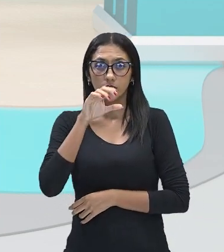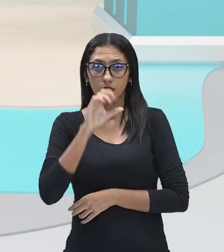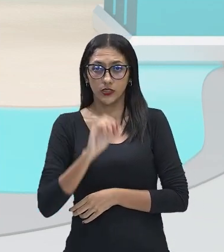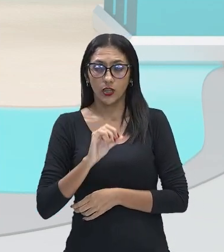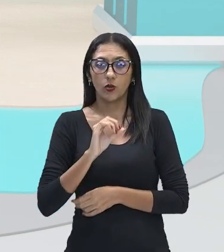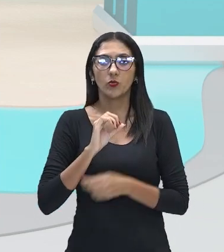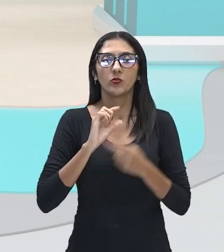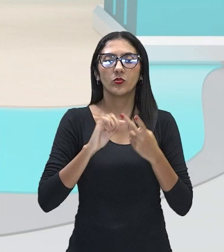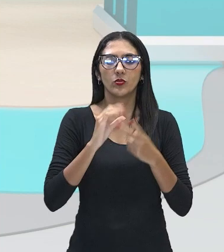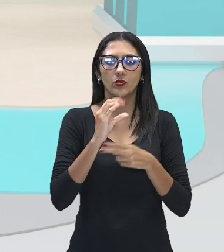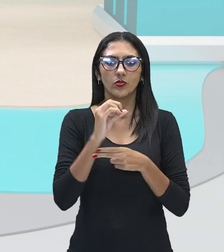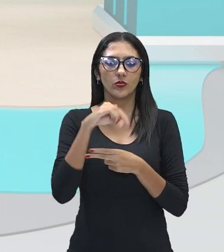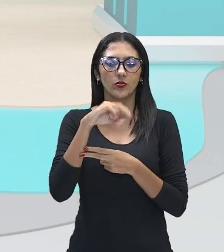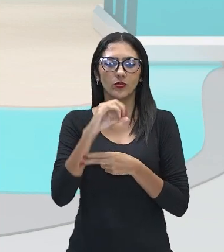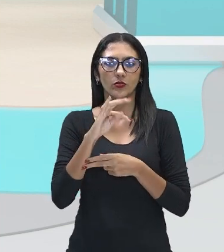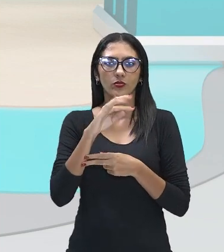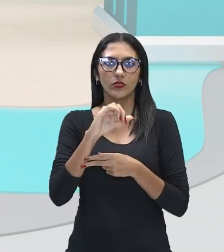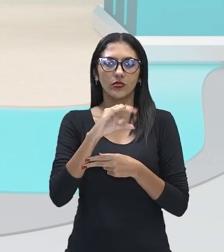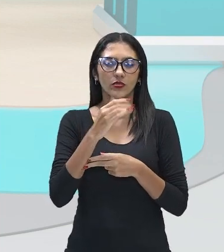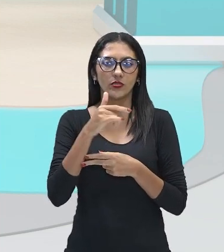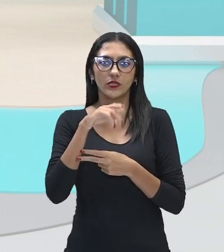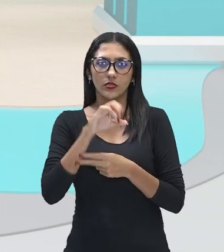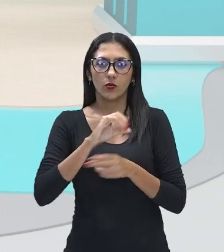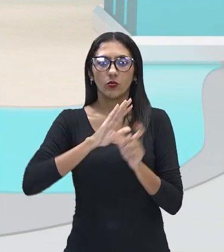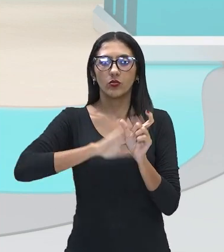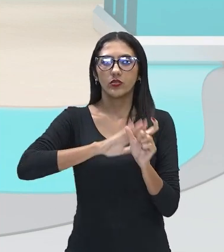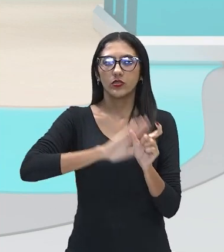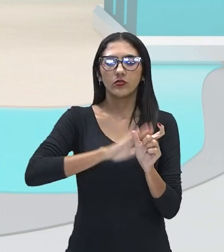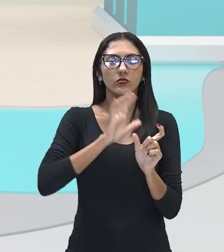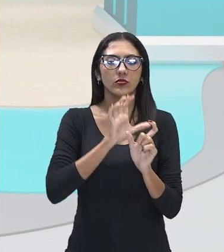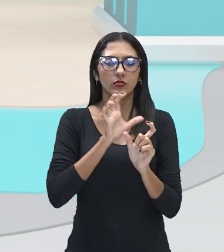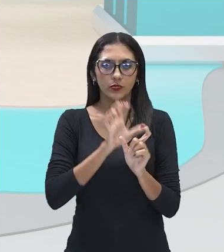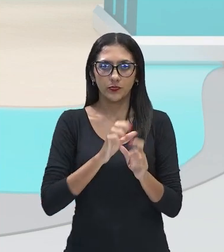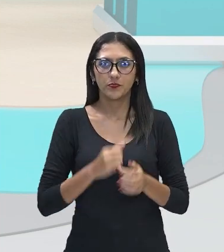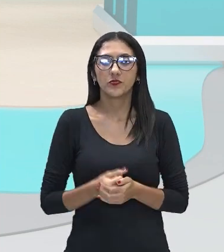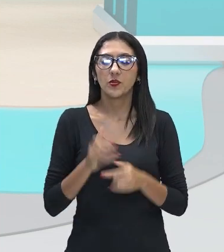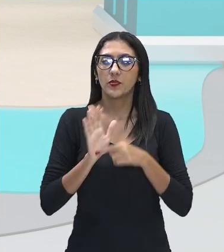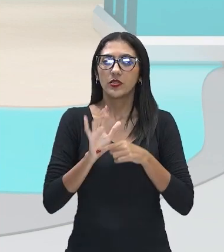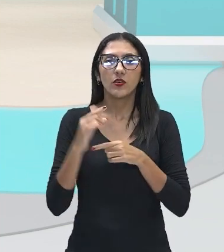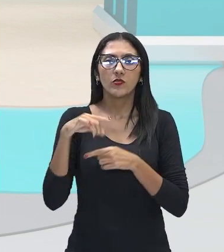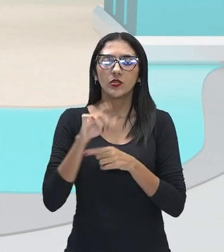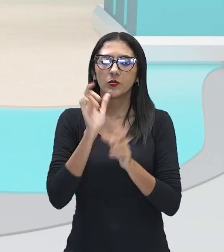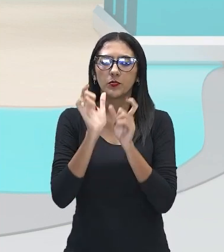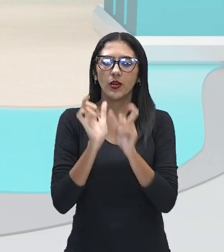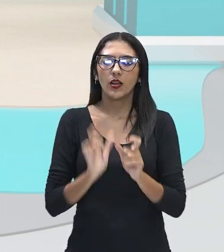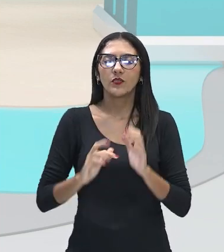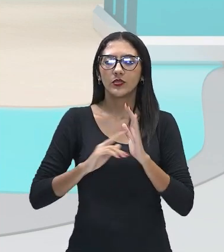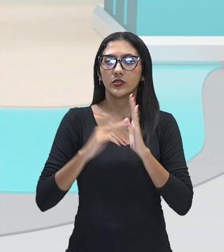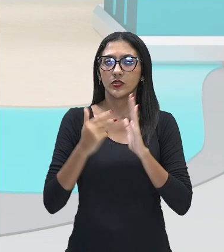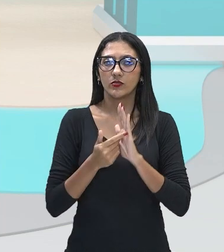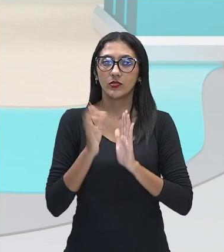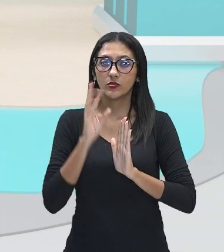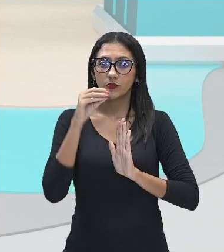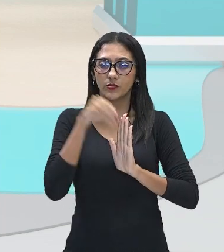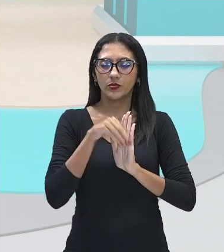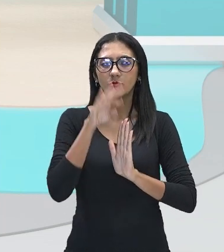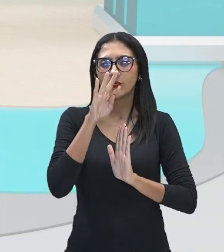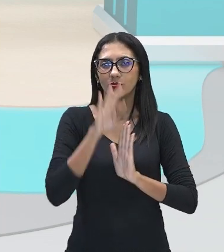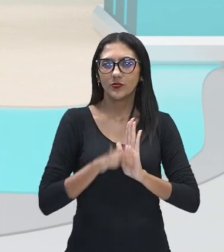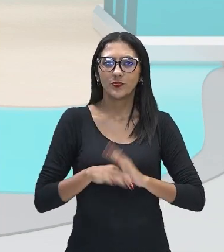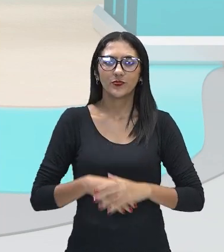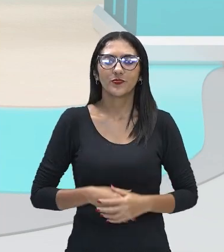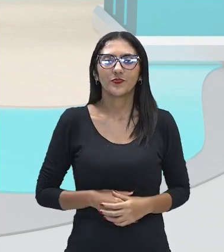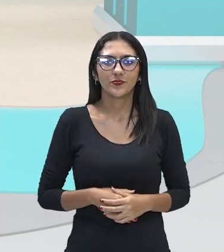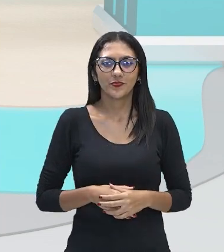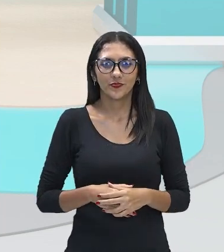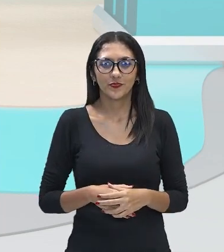assunto que vai mostrar para vocês o sentido das palavras no texto, né? Lembrando que, como